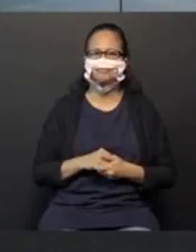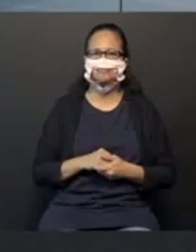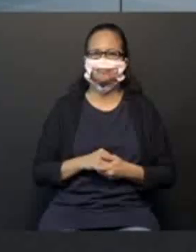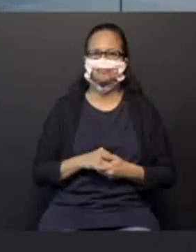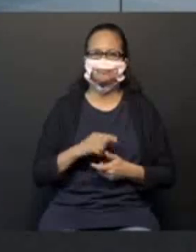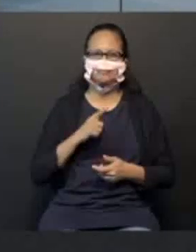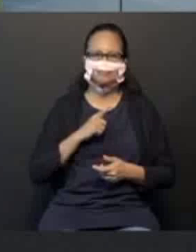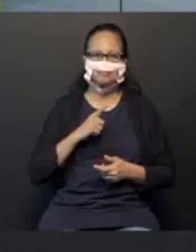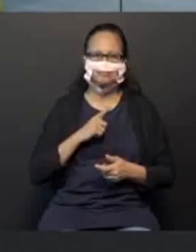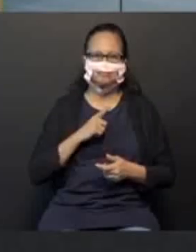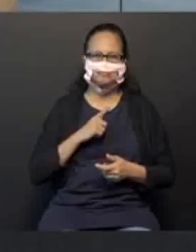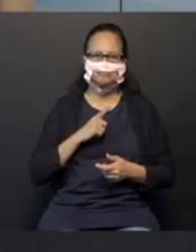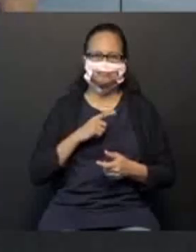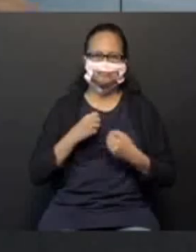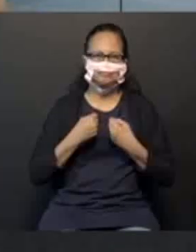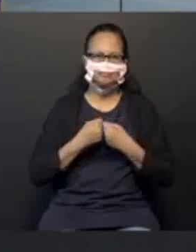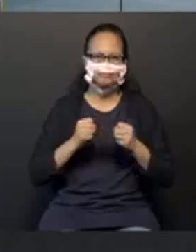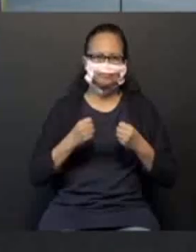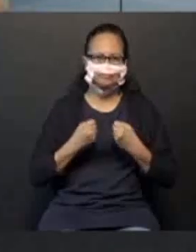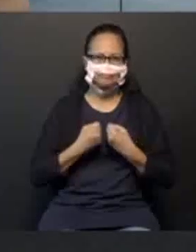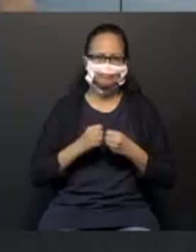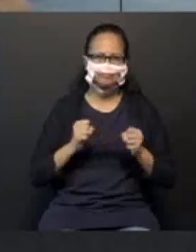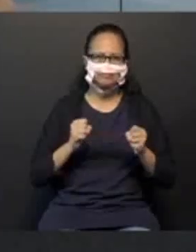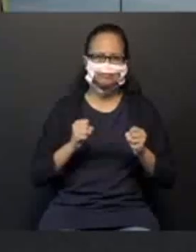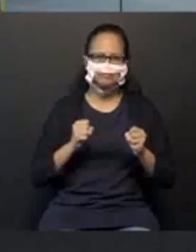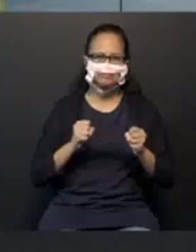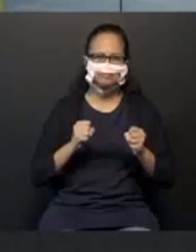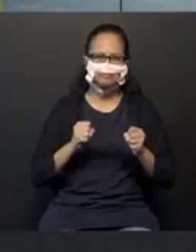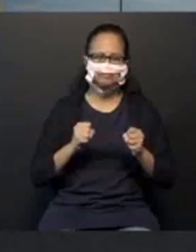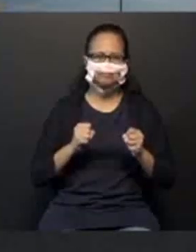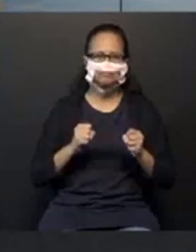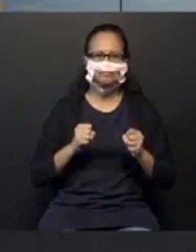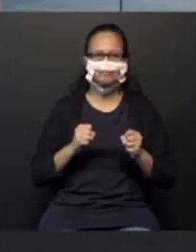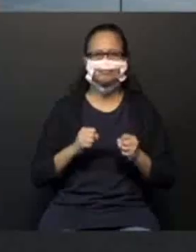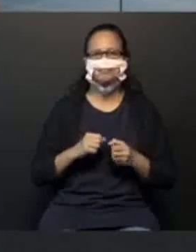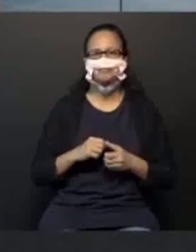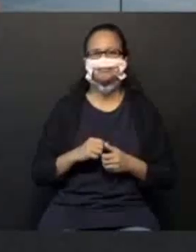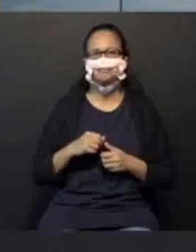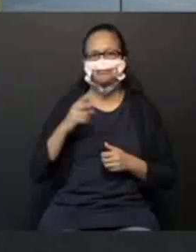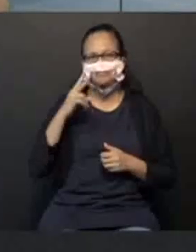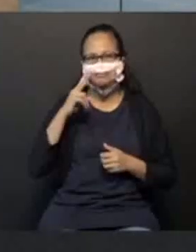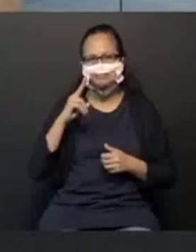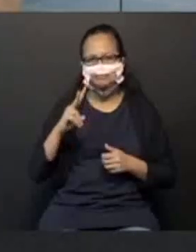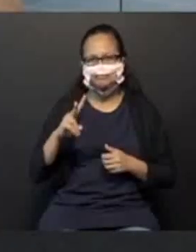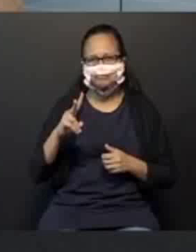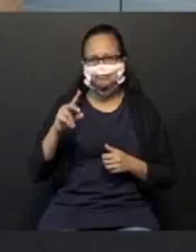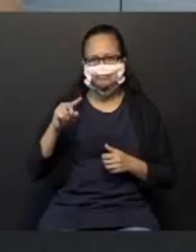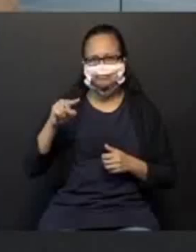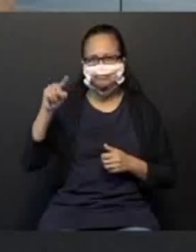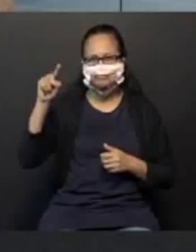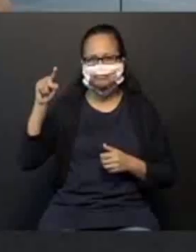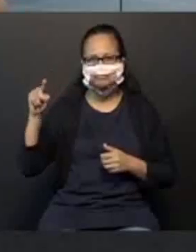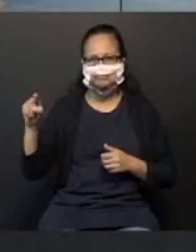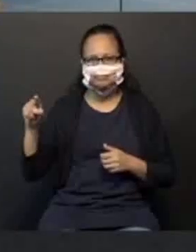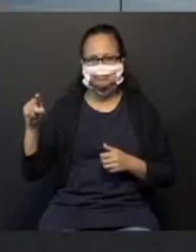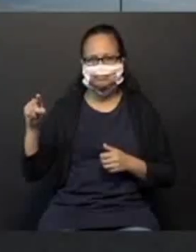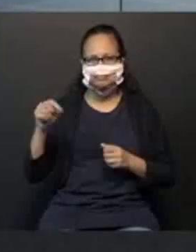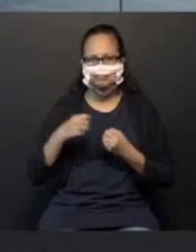Um ônibus. Muito bem. Ônibus. Olha o assento circunflexo.